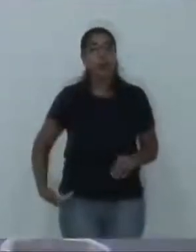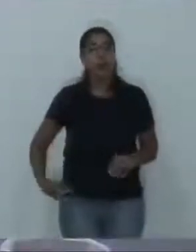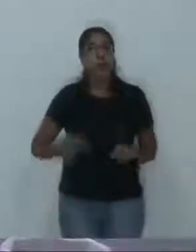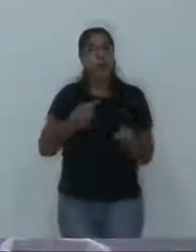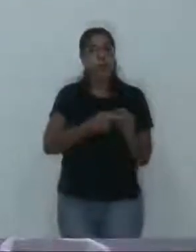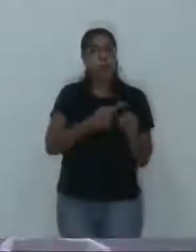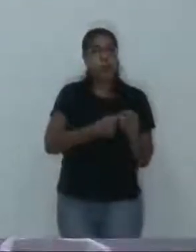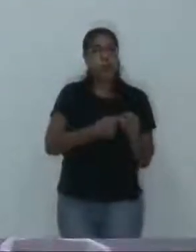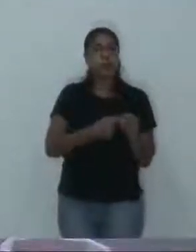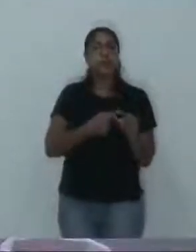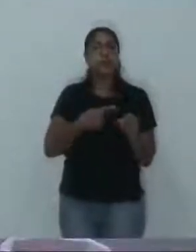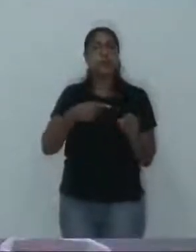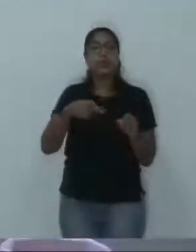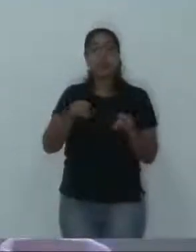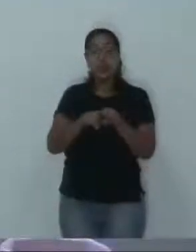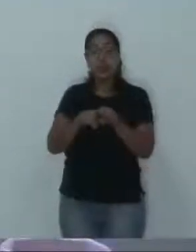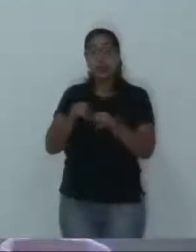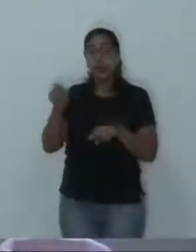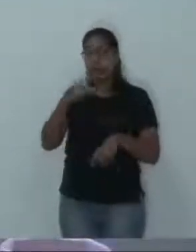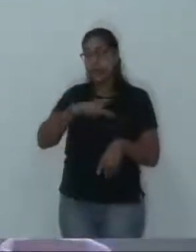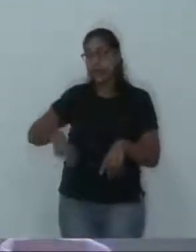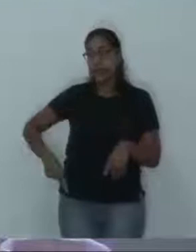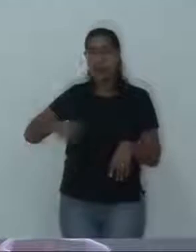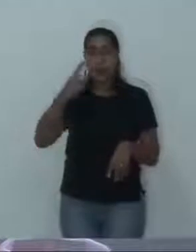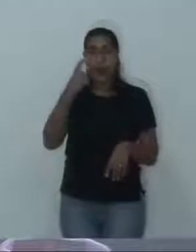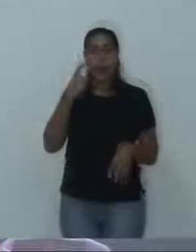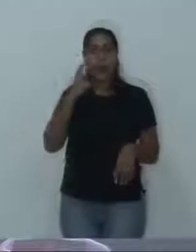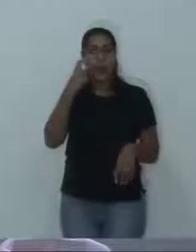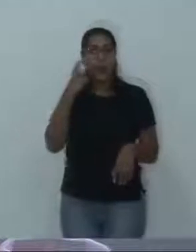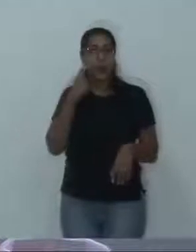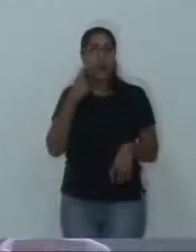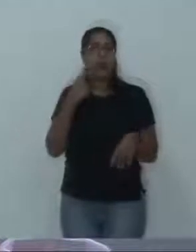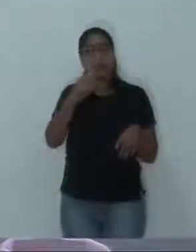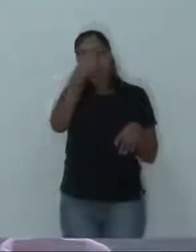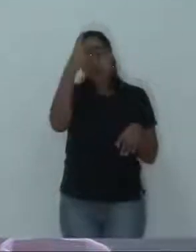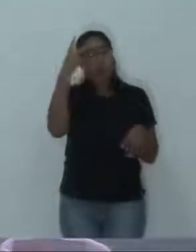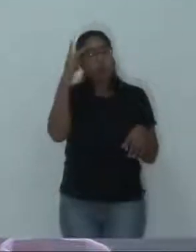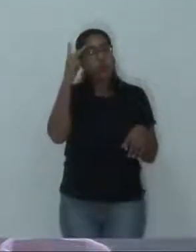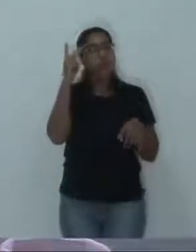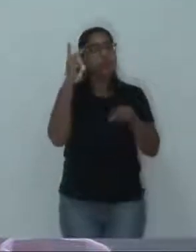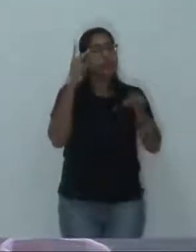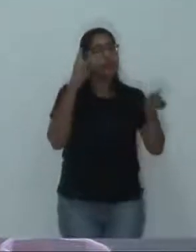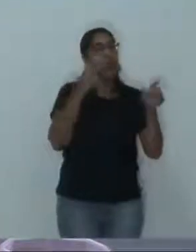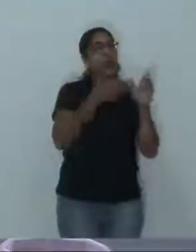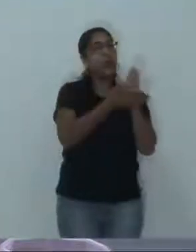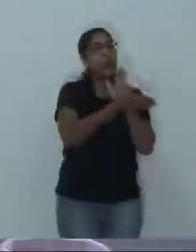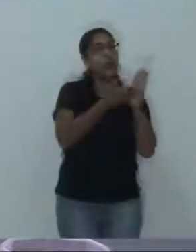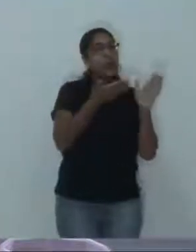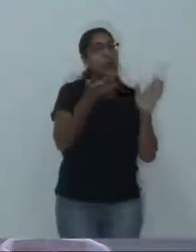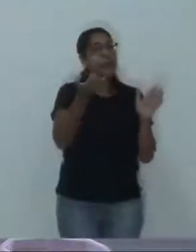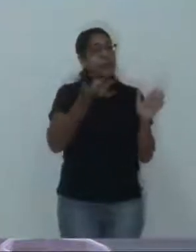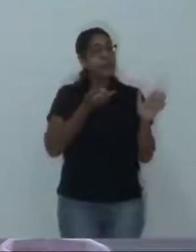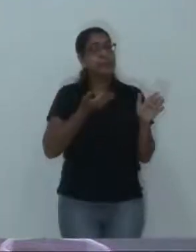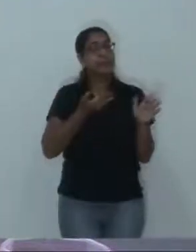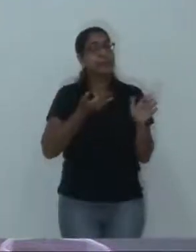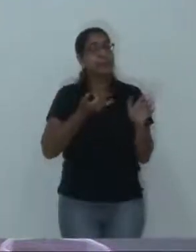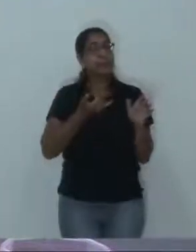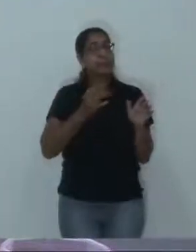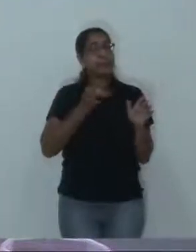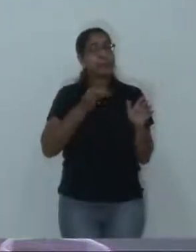presidente da casa, Edu, e todas aquelas pessoas que falaram e acreditaram, e eu acho que foi uma decisão acertada, realmente.